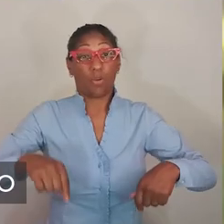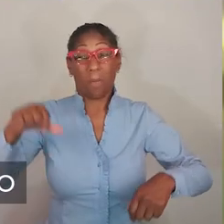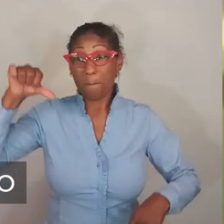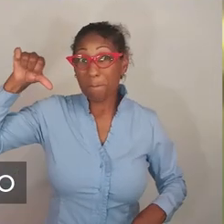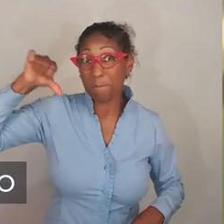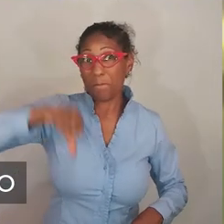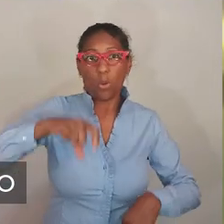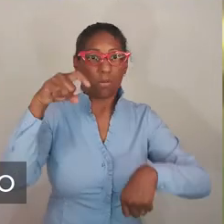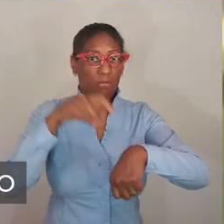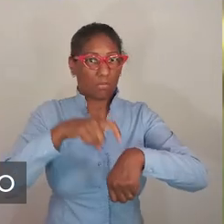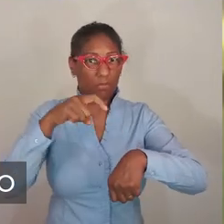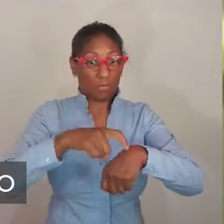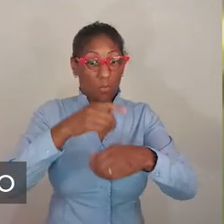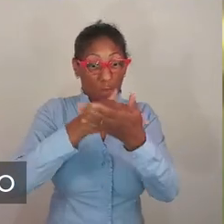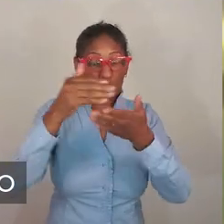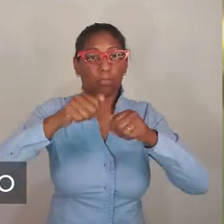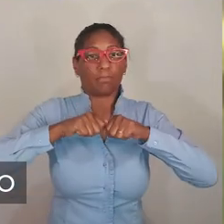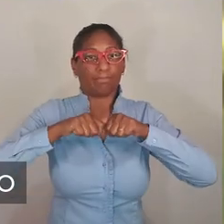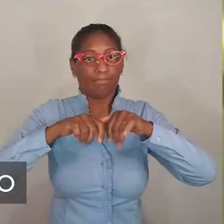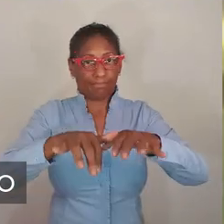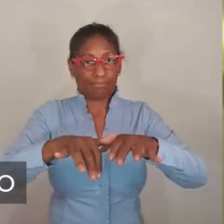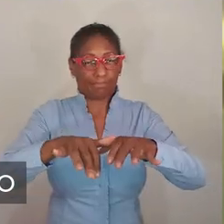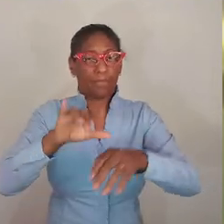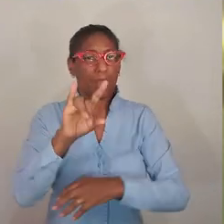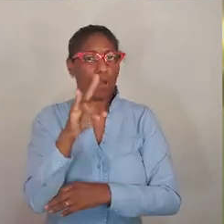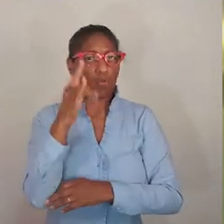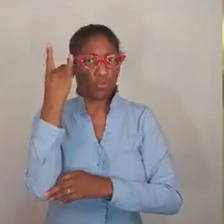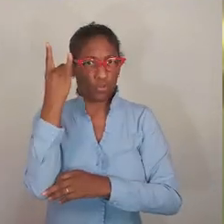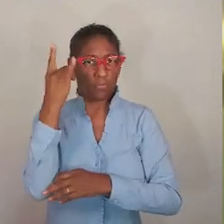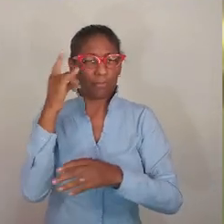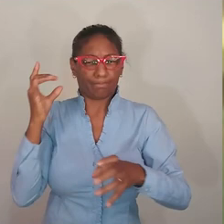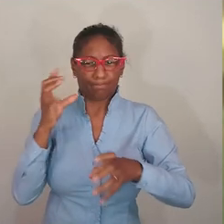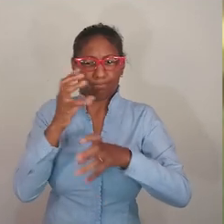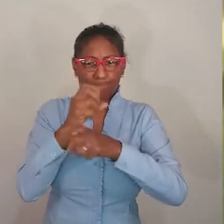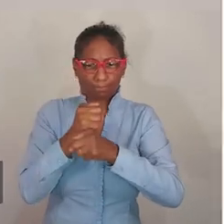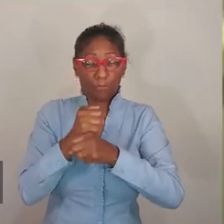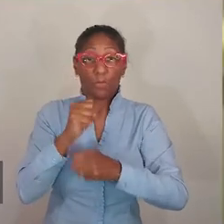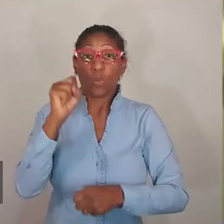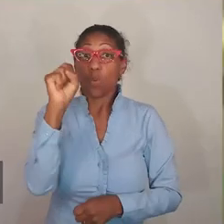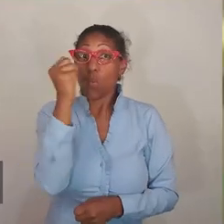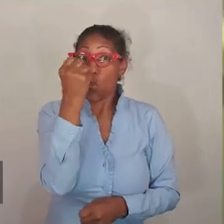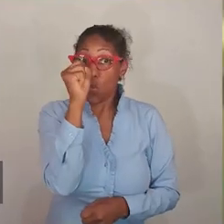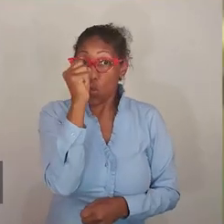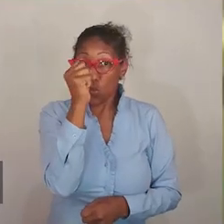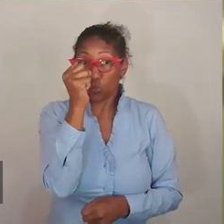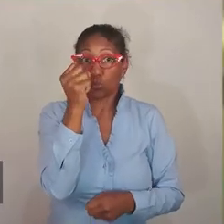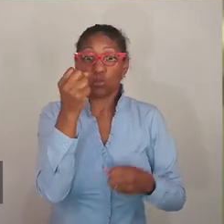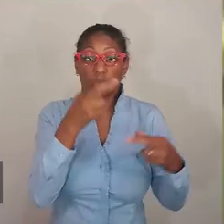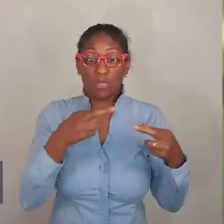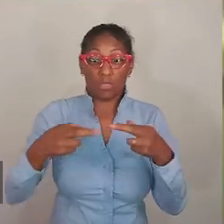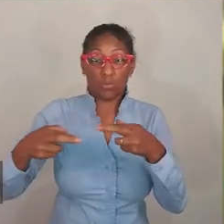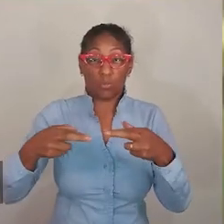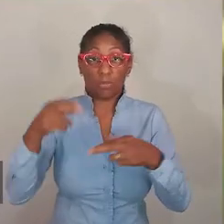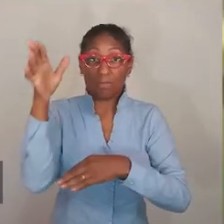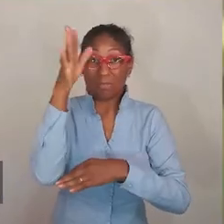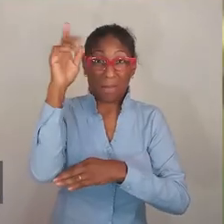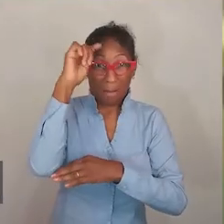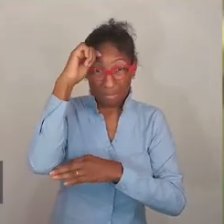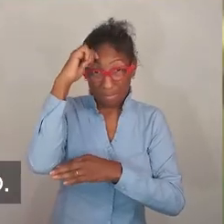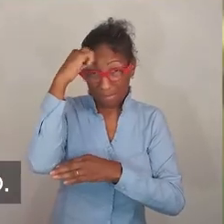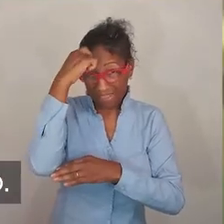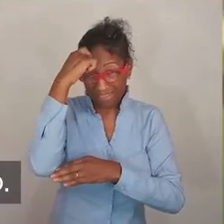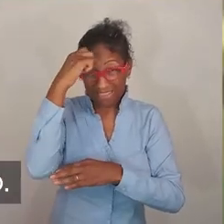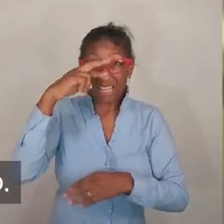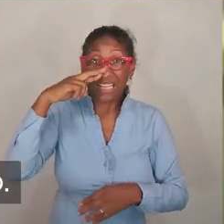O Rio Grande do Sul passa pelo seu pior momento desde o início da pandemia. Na última rodada, 11 regiões foram